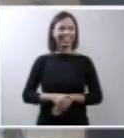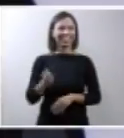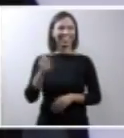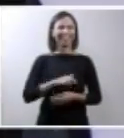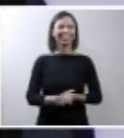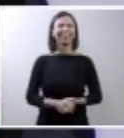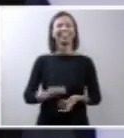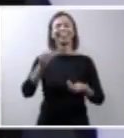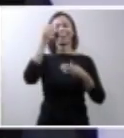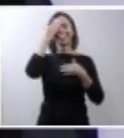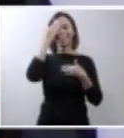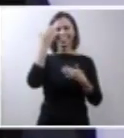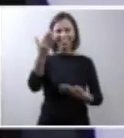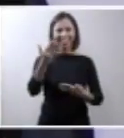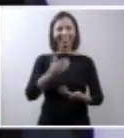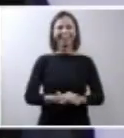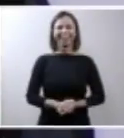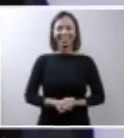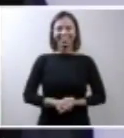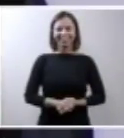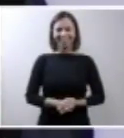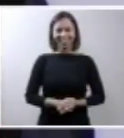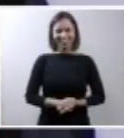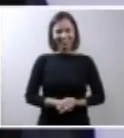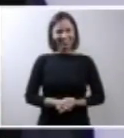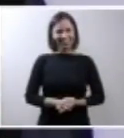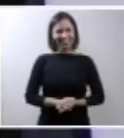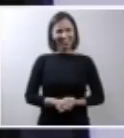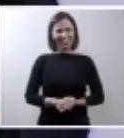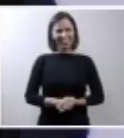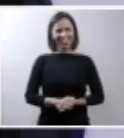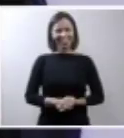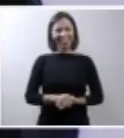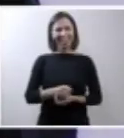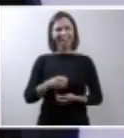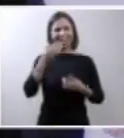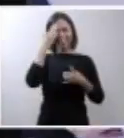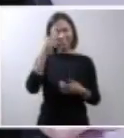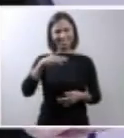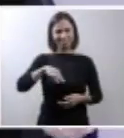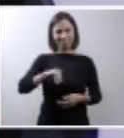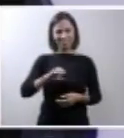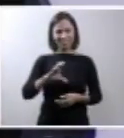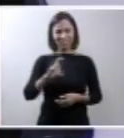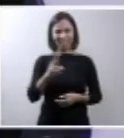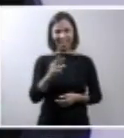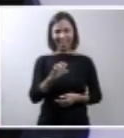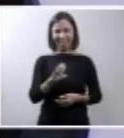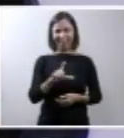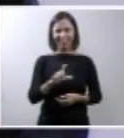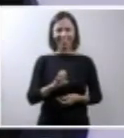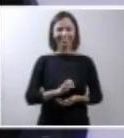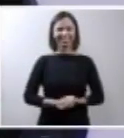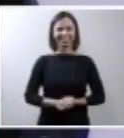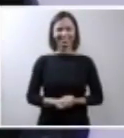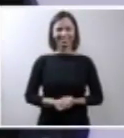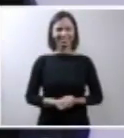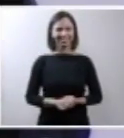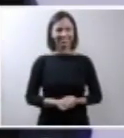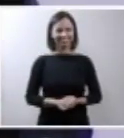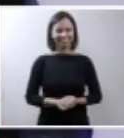Agradeço a Michele e o doutor Guizzi, doutor Evandro.